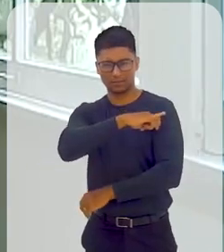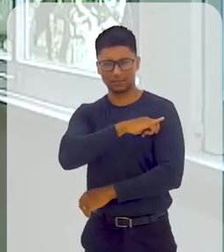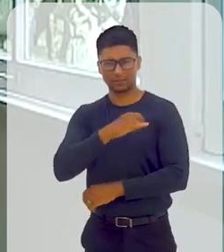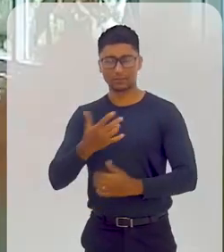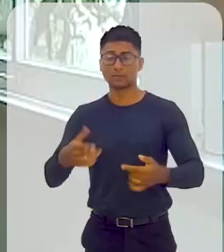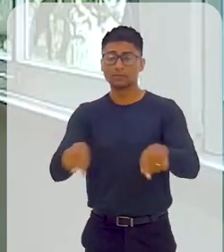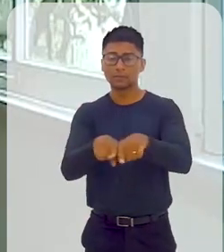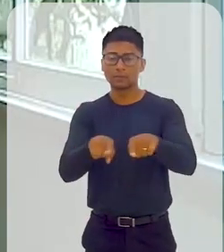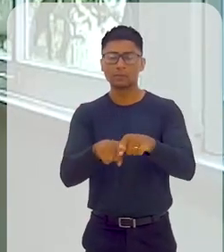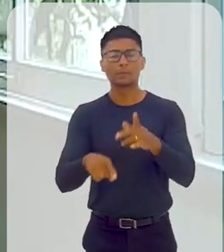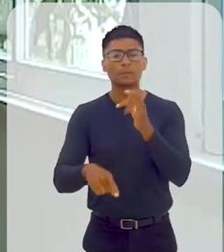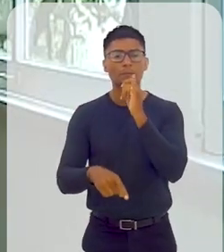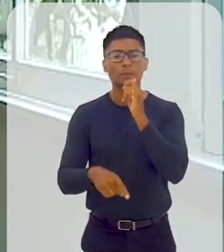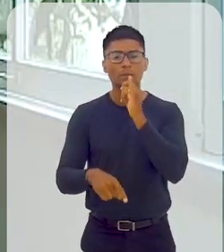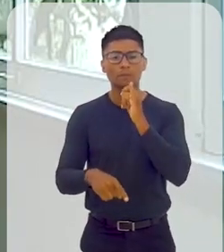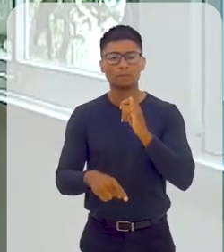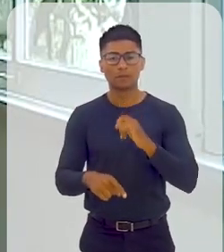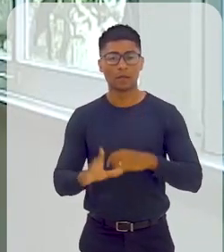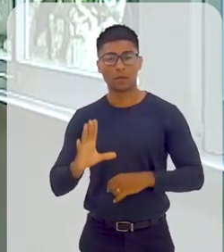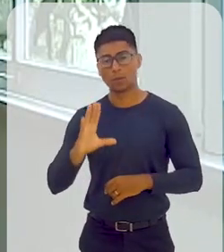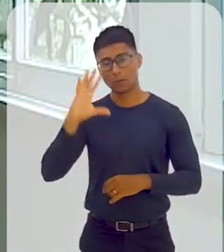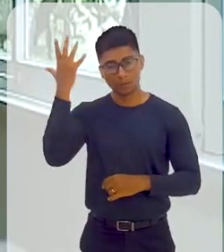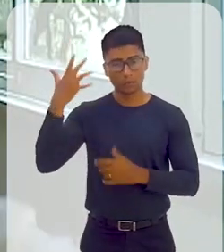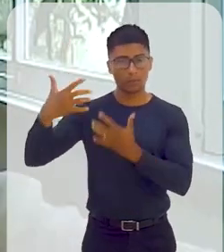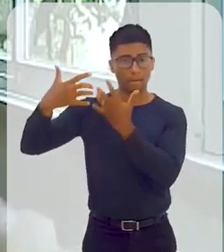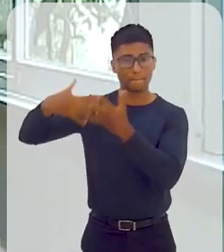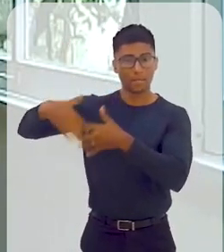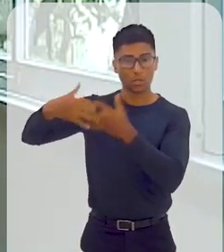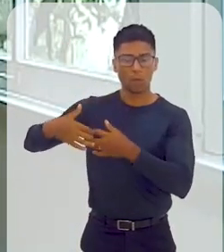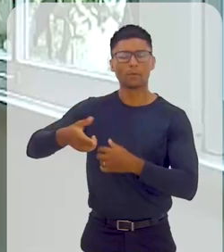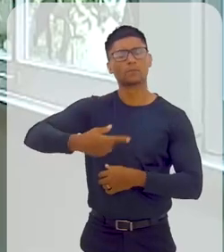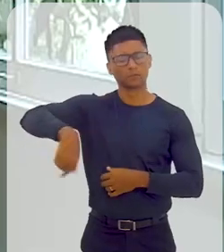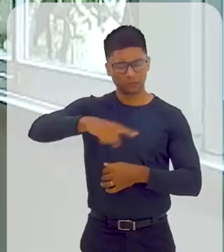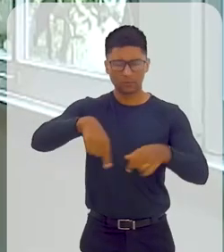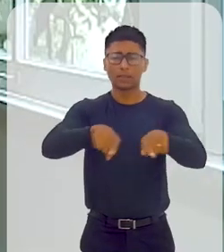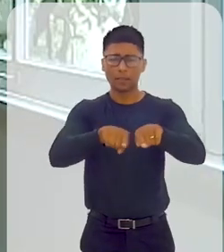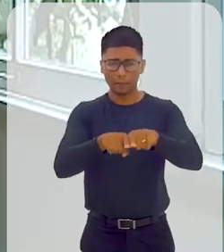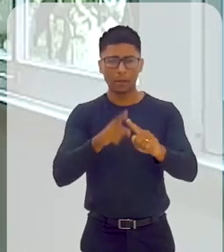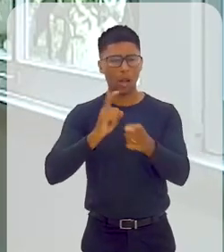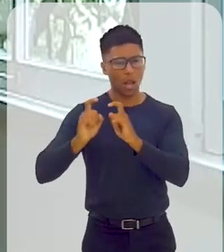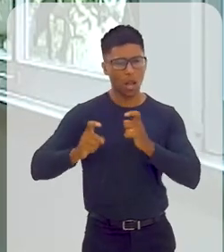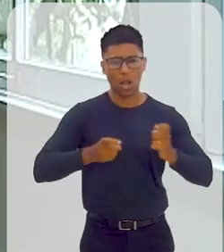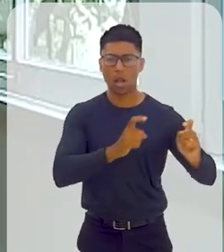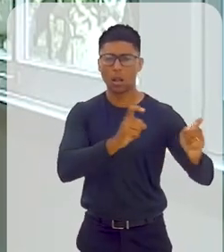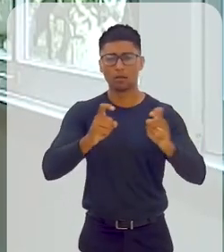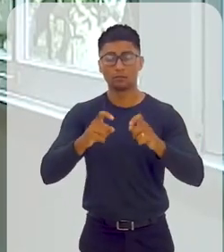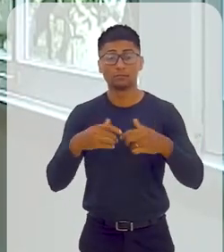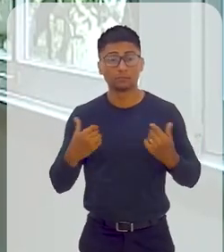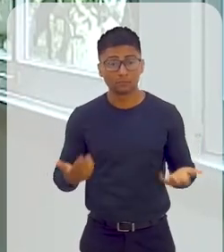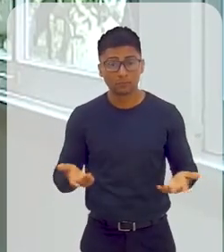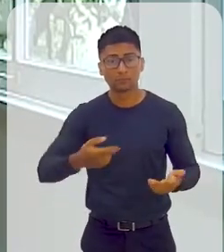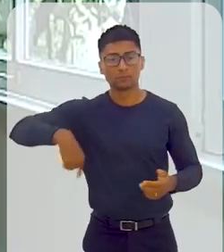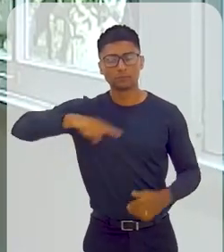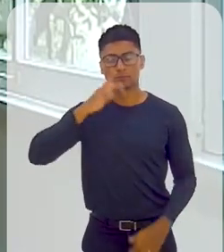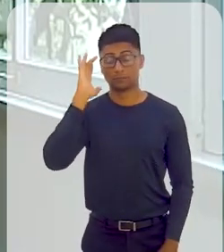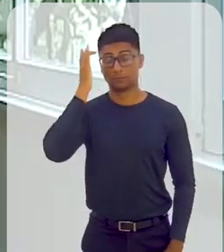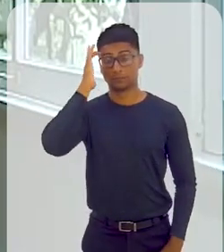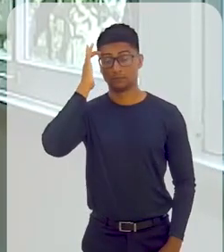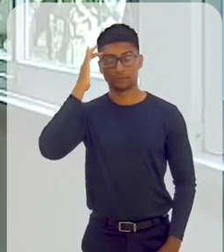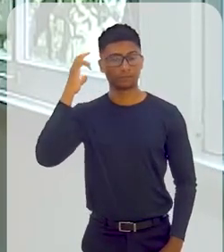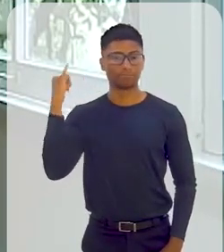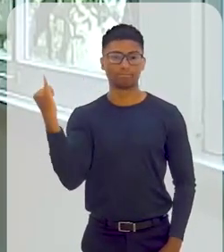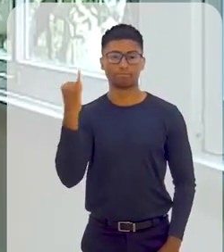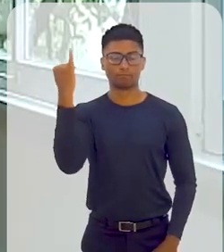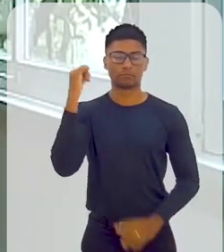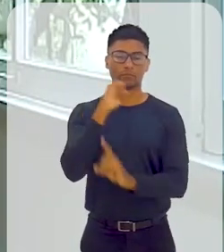Rio de Janeiro, mas também, por exemplo, quando houve os desastres em Petrópolis, nós também fizemos debates sobre isso. Então, nós achamos importante